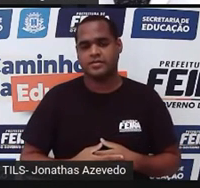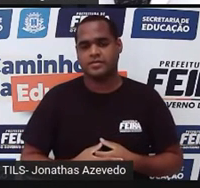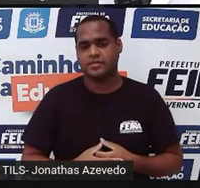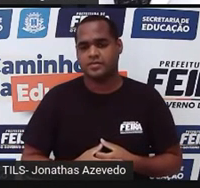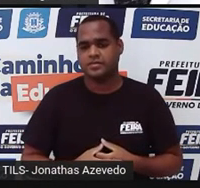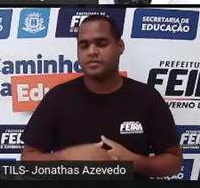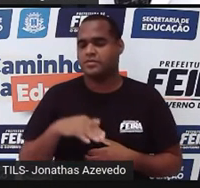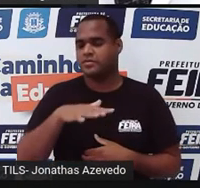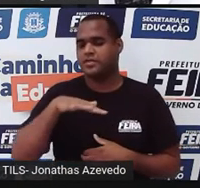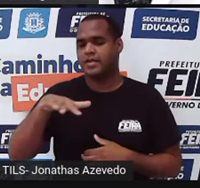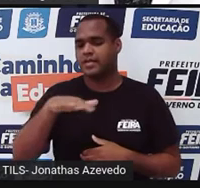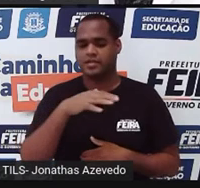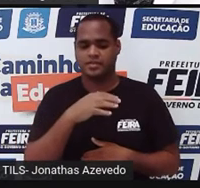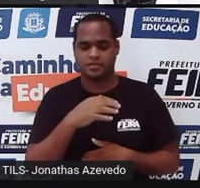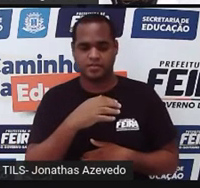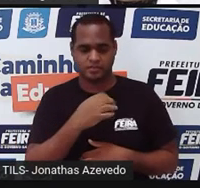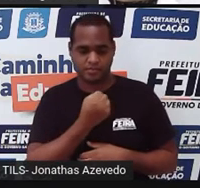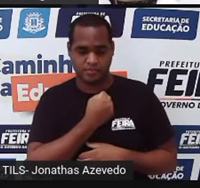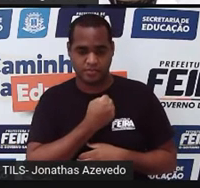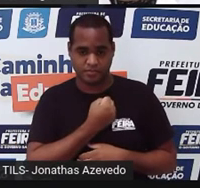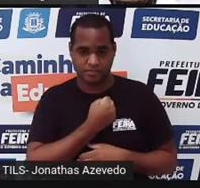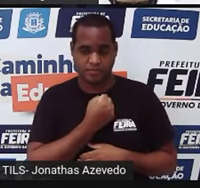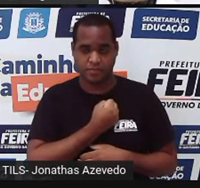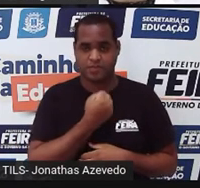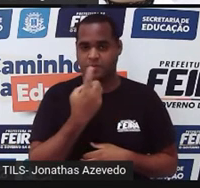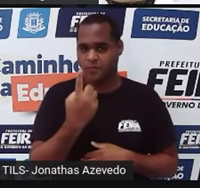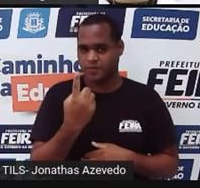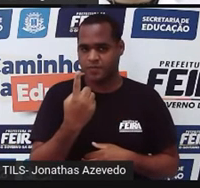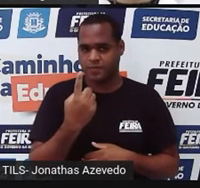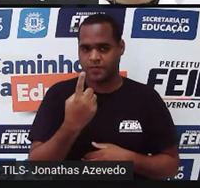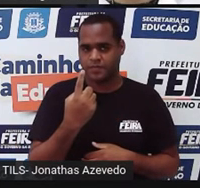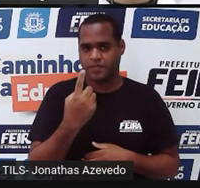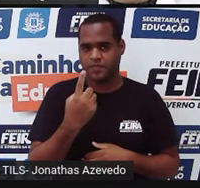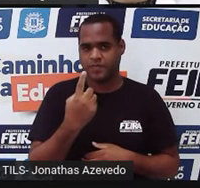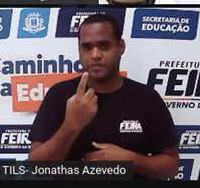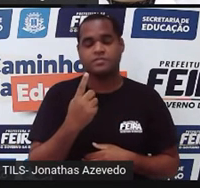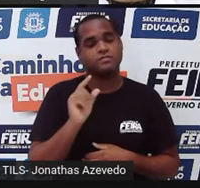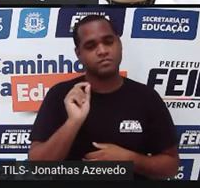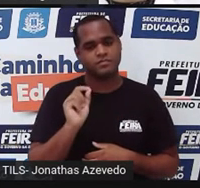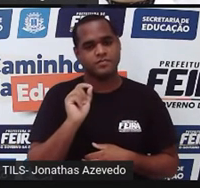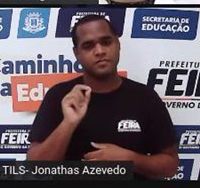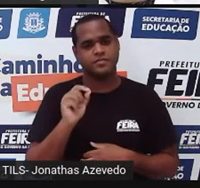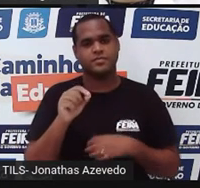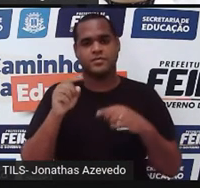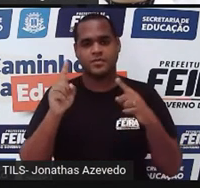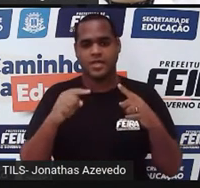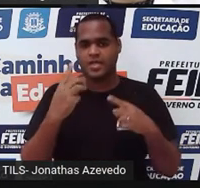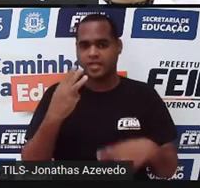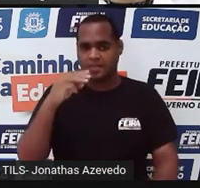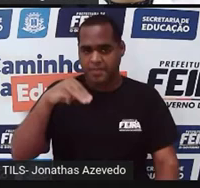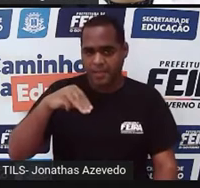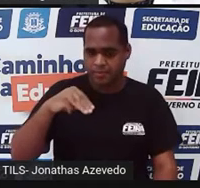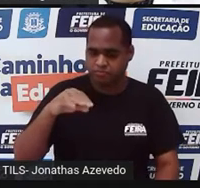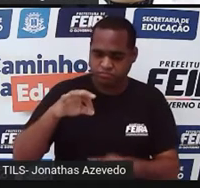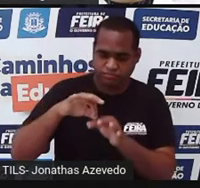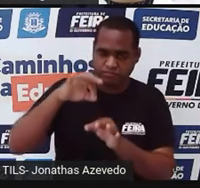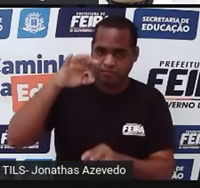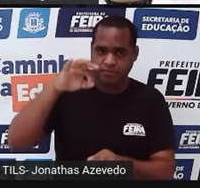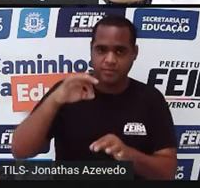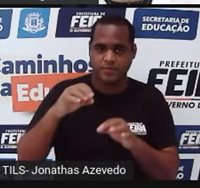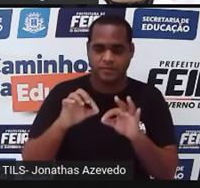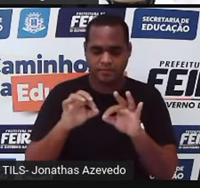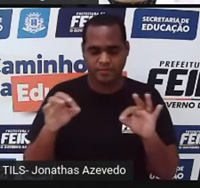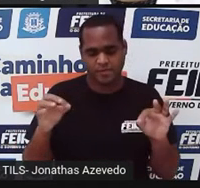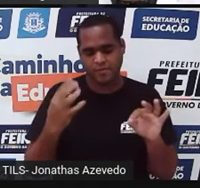Então, a área do quarto 1, que eu estou escrevendo ali, a Q1, a área do quarto 1, vai ser 3 metros de altura vezes